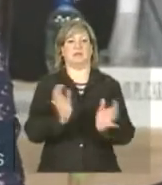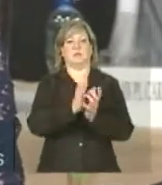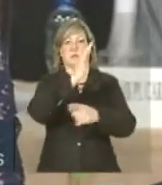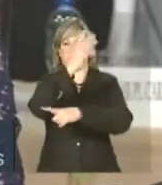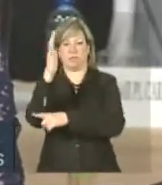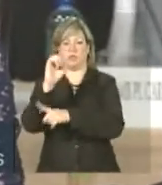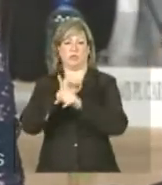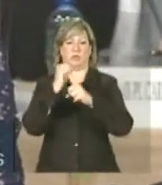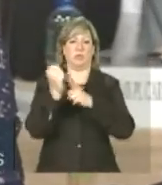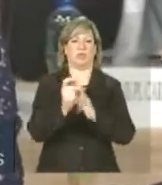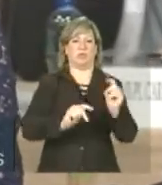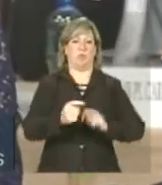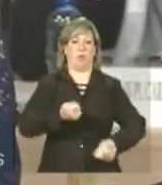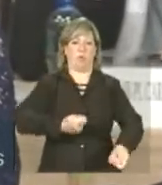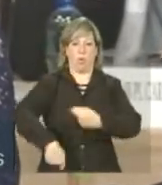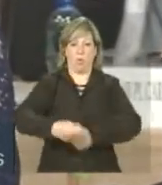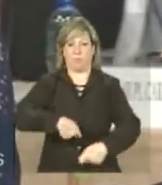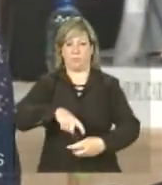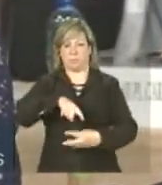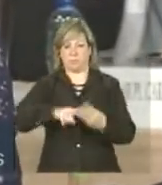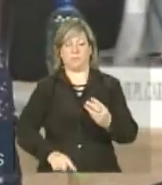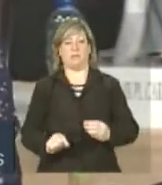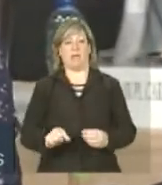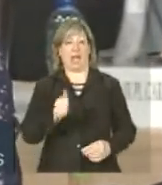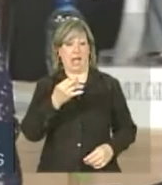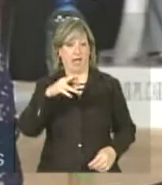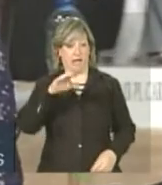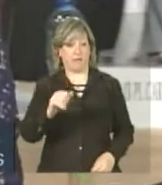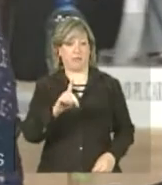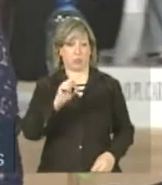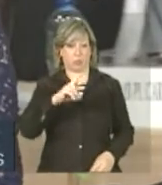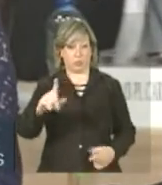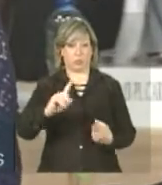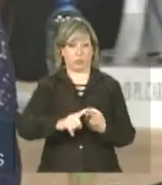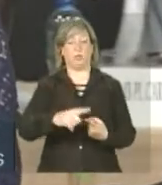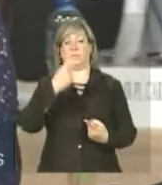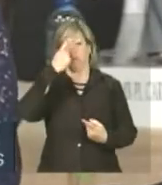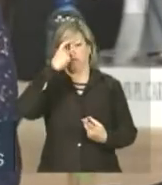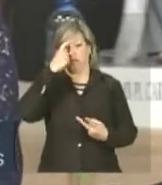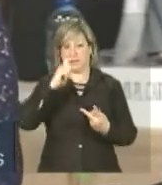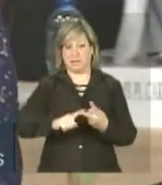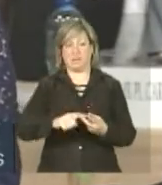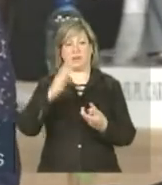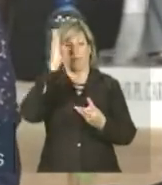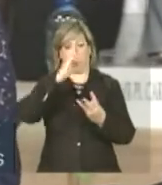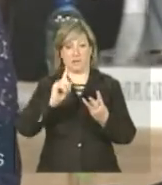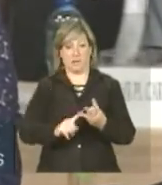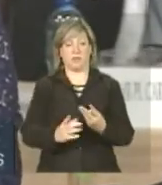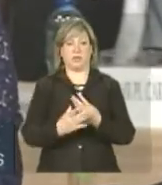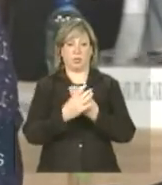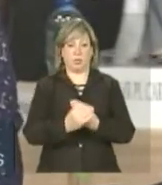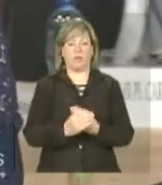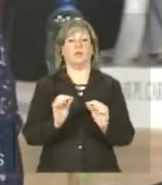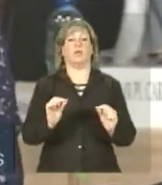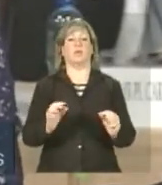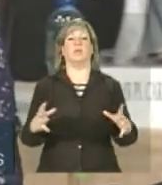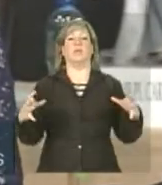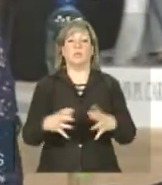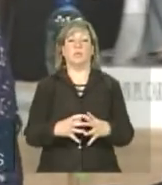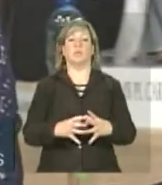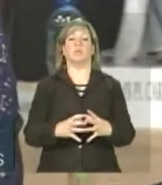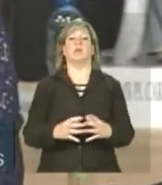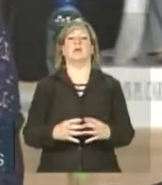social e econômico. A África do Sul e a Índia e o Brasil, portanto, serão